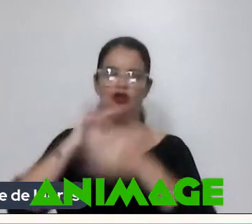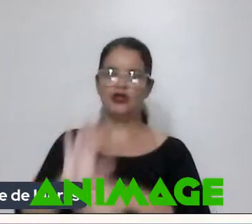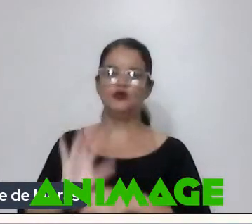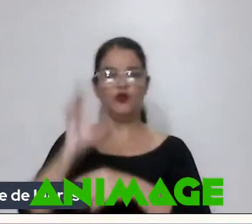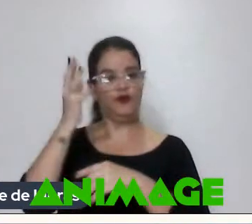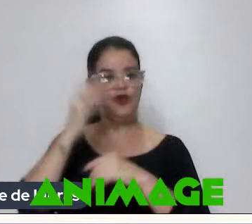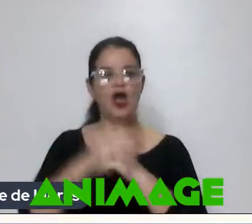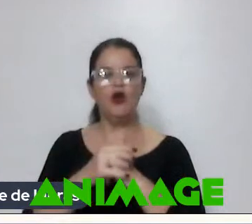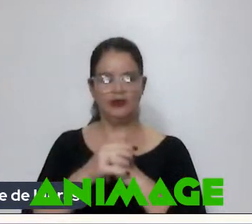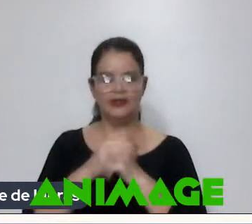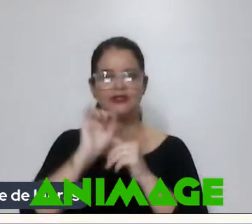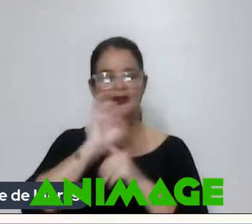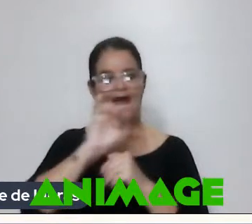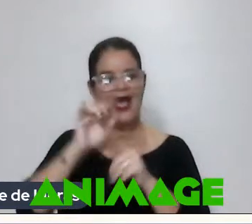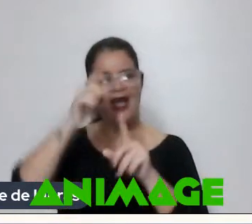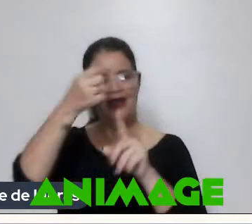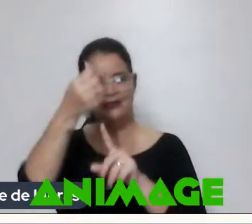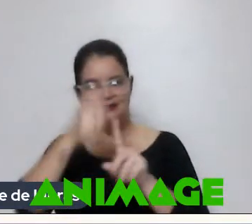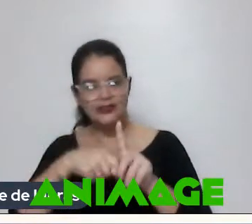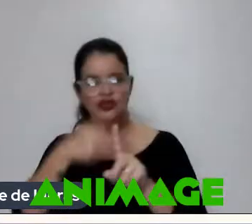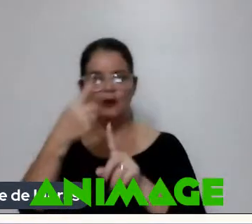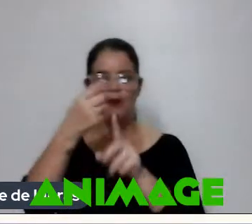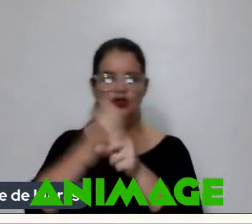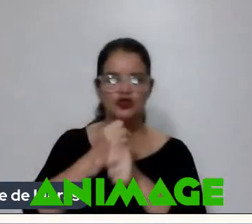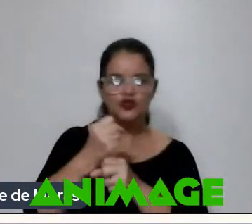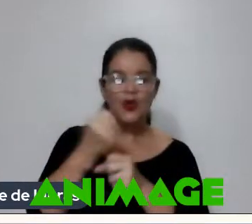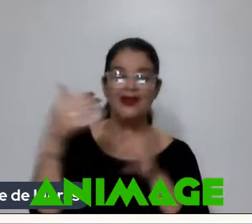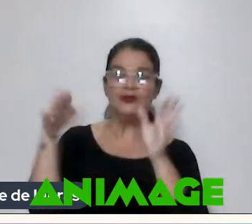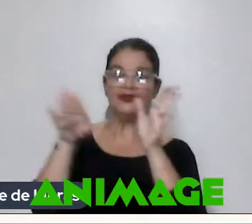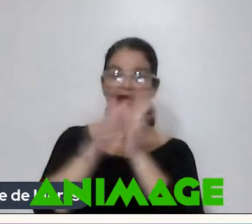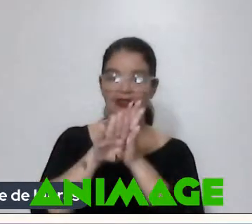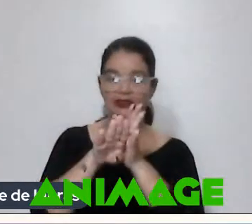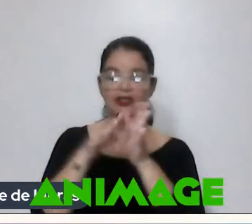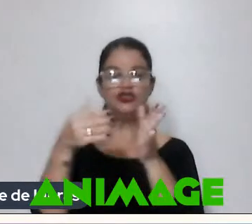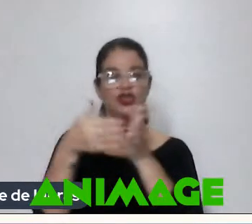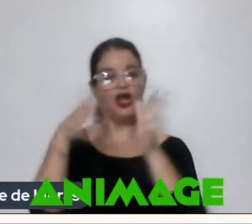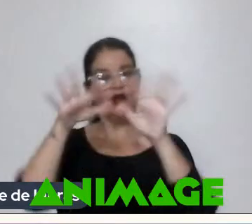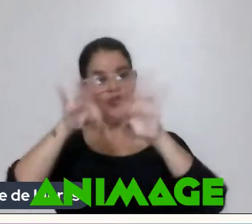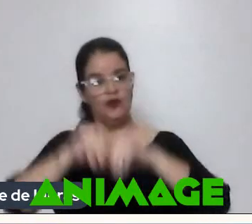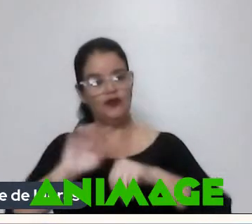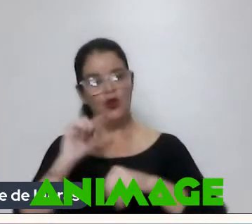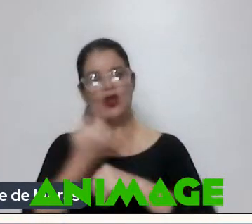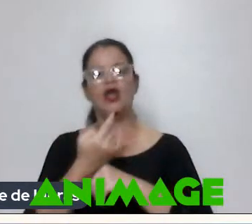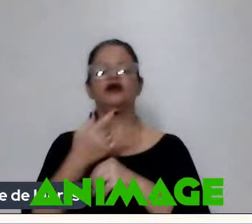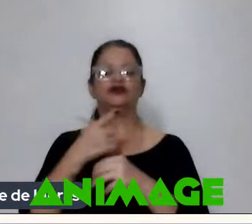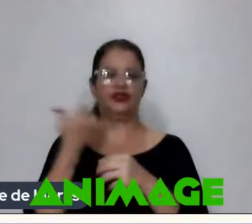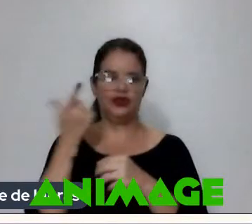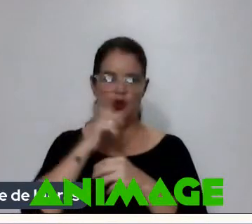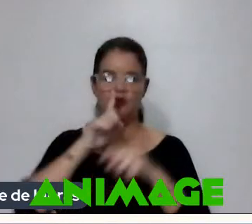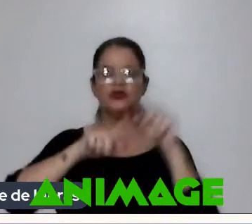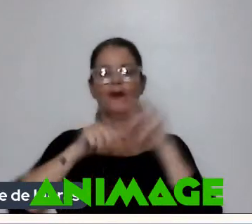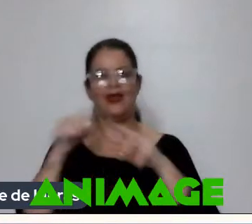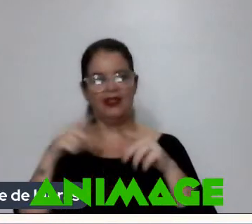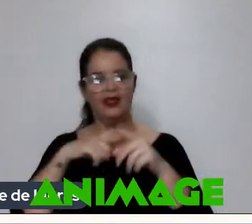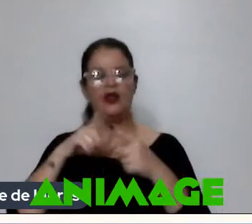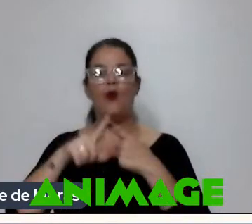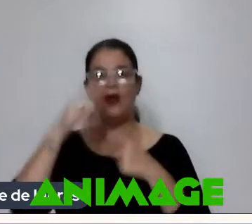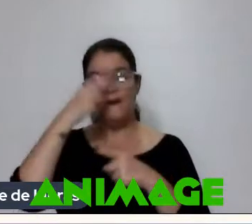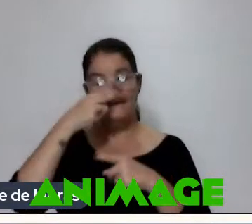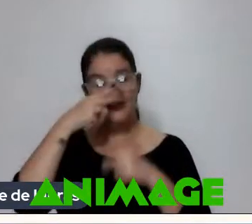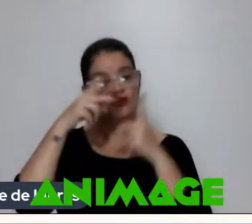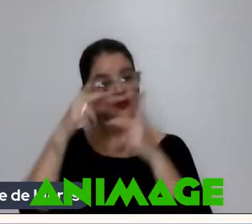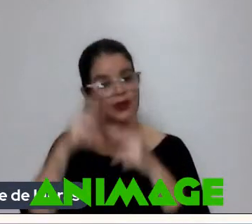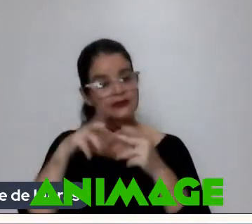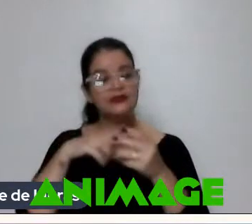A cada seis meses A cada um ano Até chegar No final Em que a gente Concentrou Com o material filmado E mesmo assim Depois que